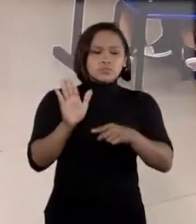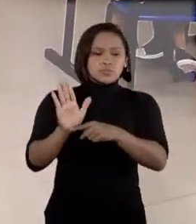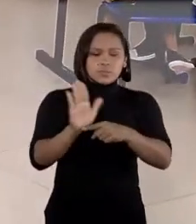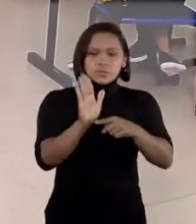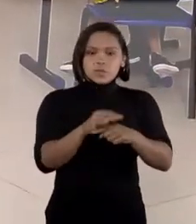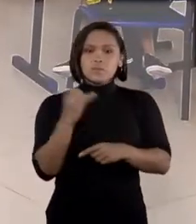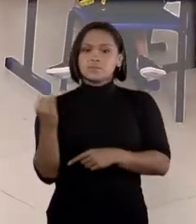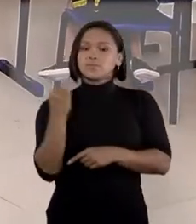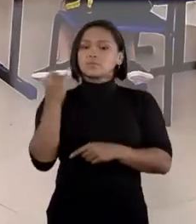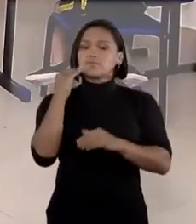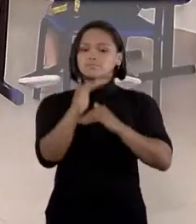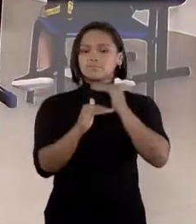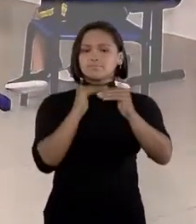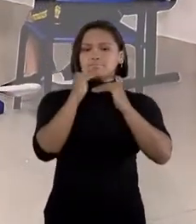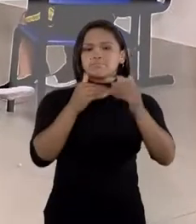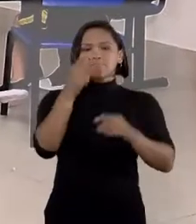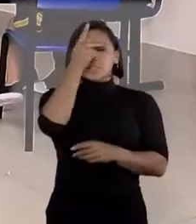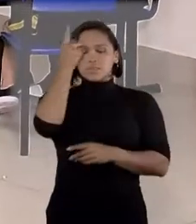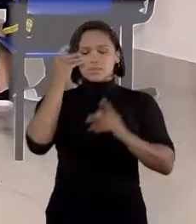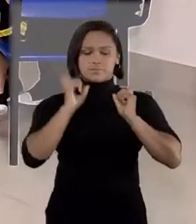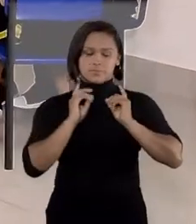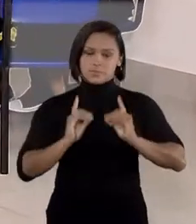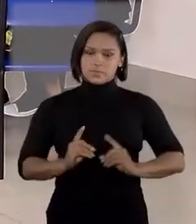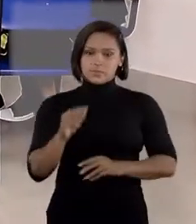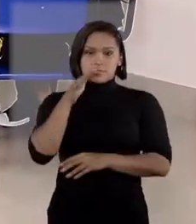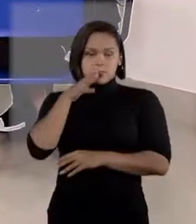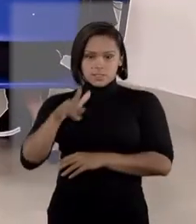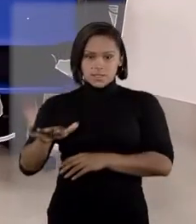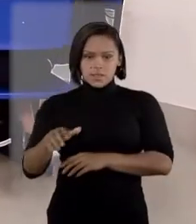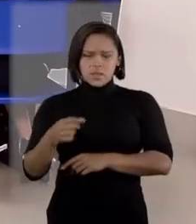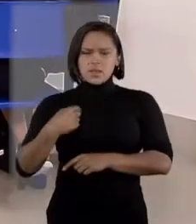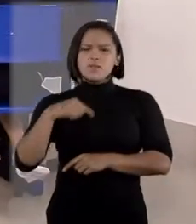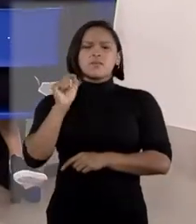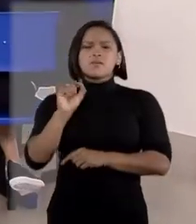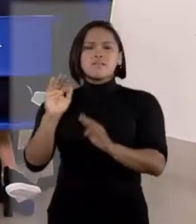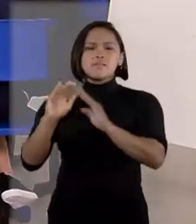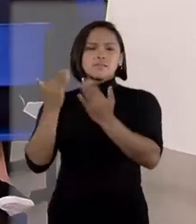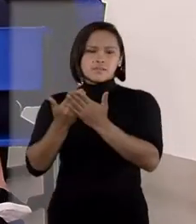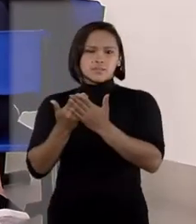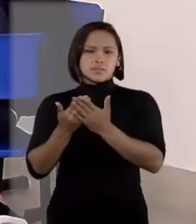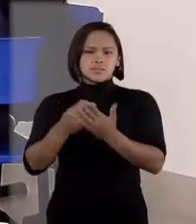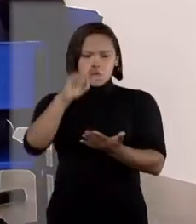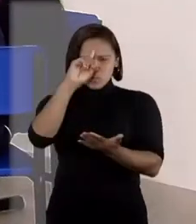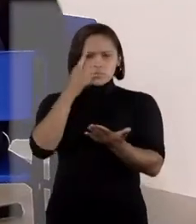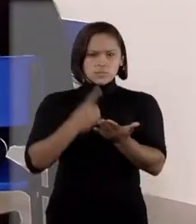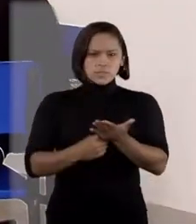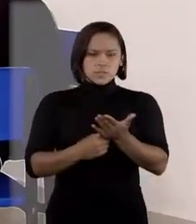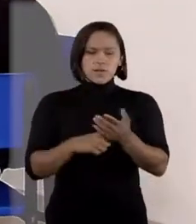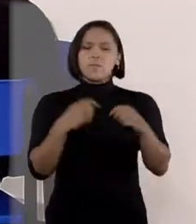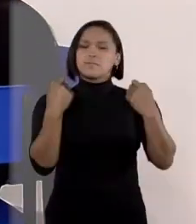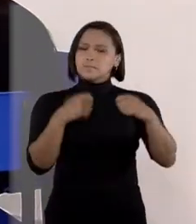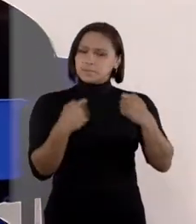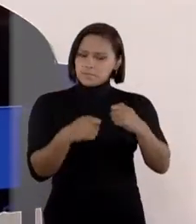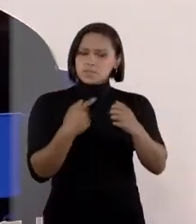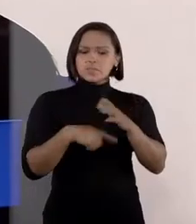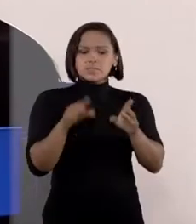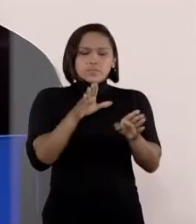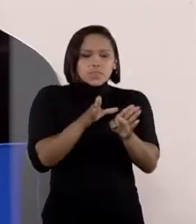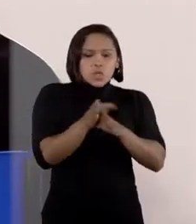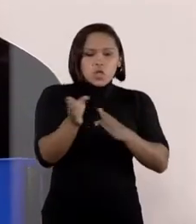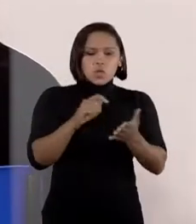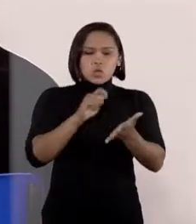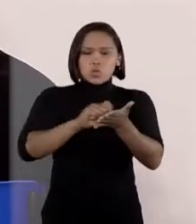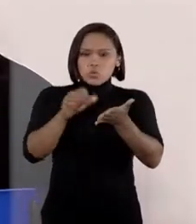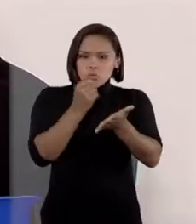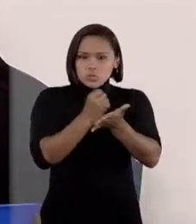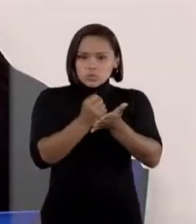desenvolvimento da criança com deficiência, mas a escola tem a obrigação de permitir a permanência de um cuidador indicado e contratado